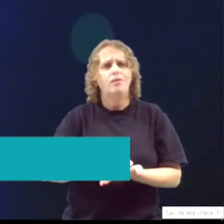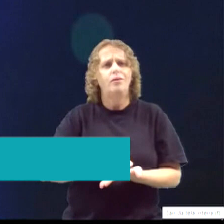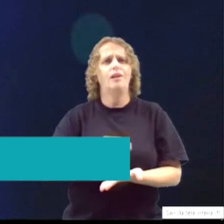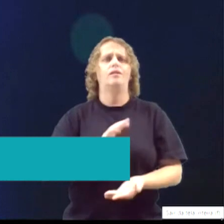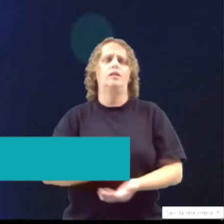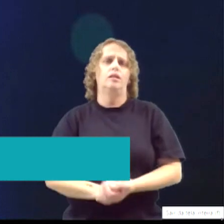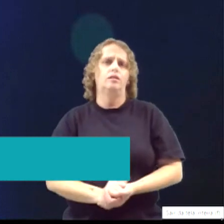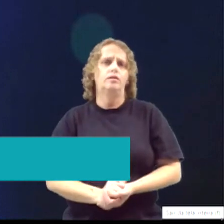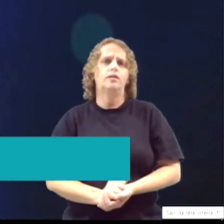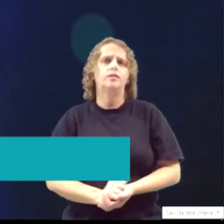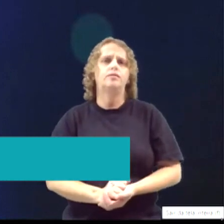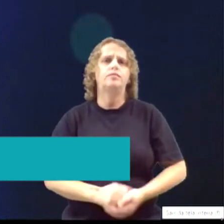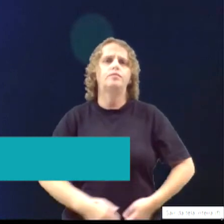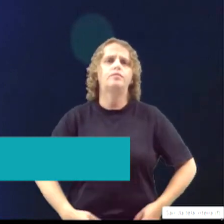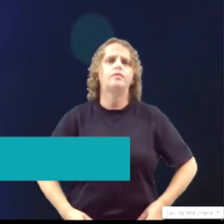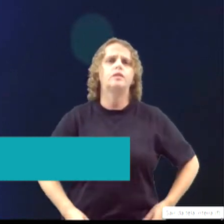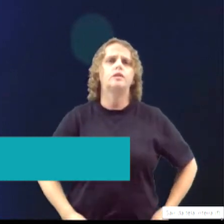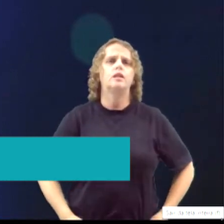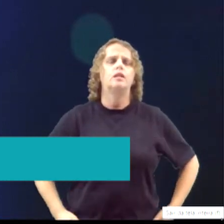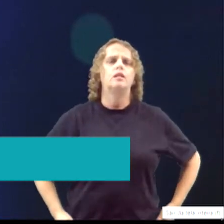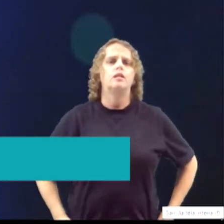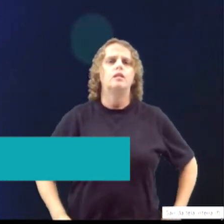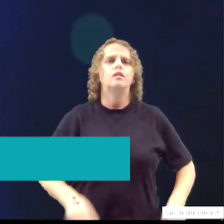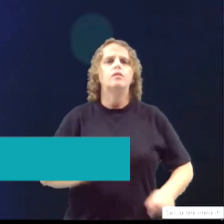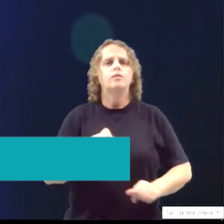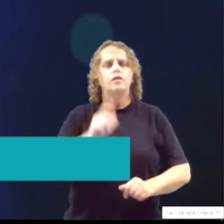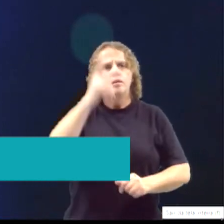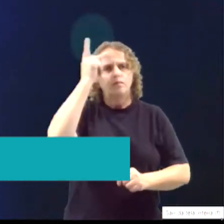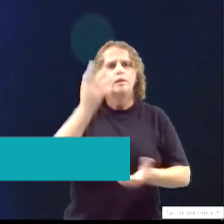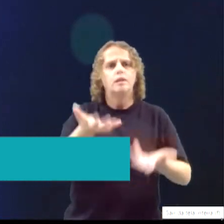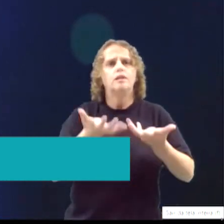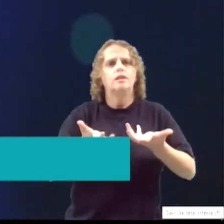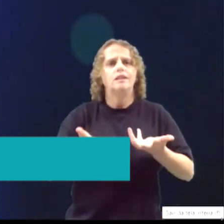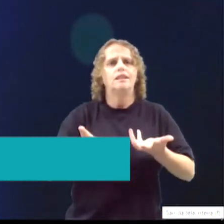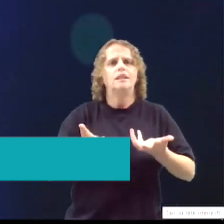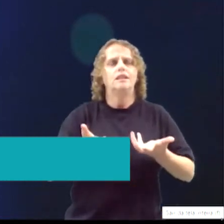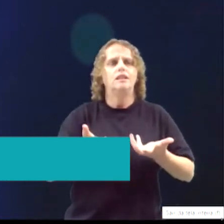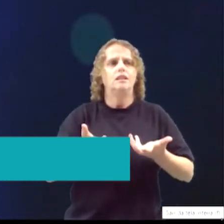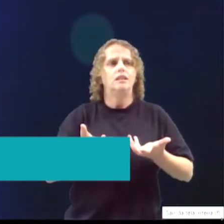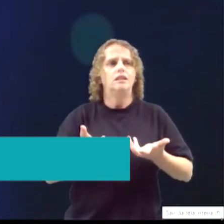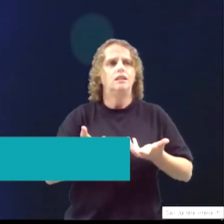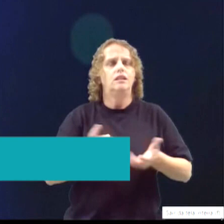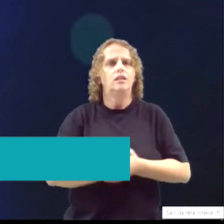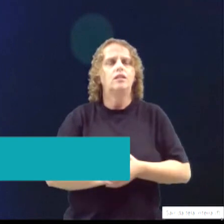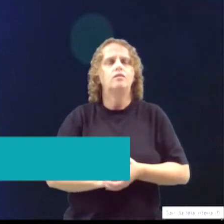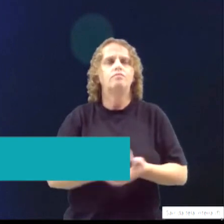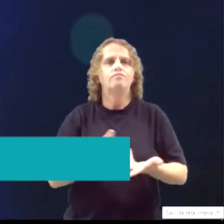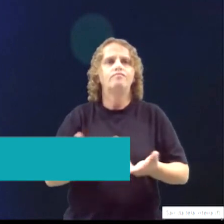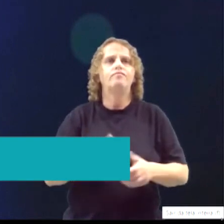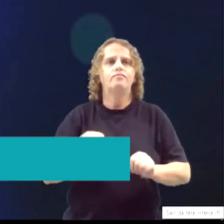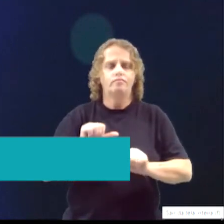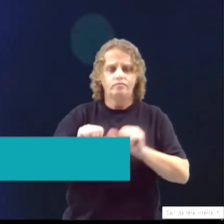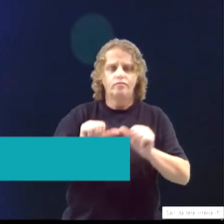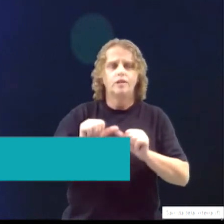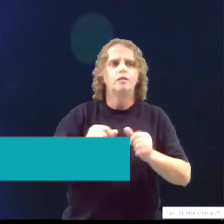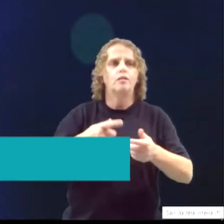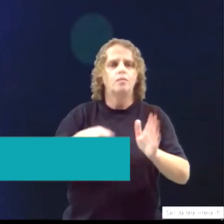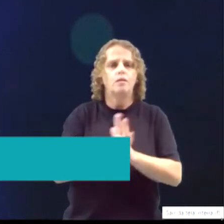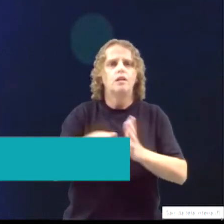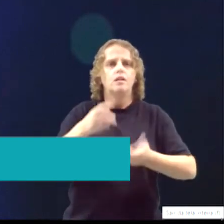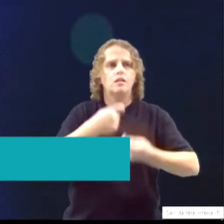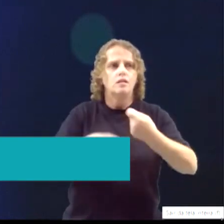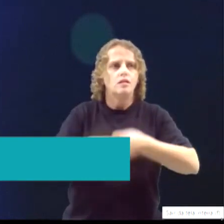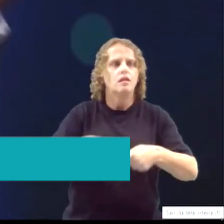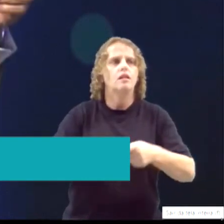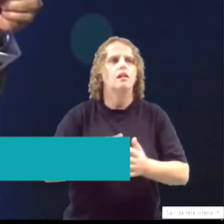empresariado, faltou essa pressão de quem queria a reforma administrativa no ouvido dos parlamentares. Para Arthur Lira, o Brasil,